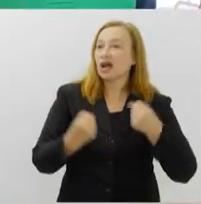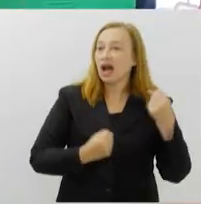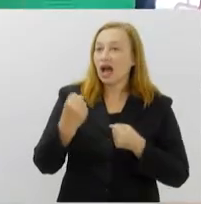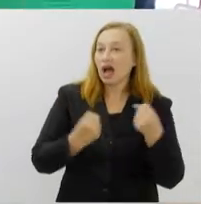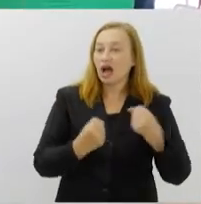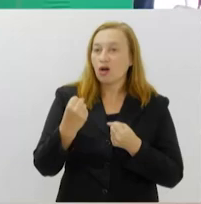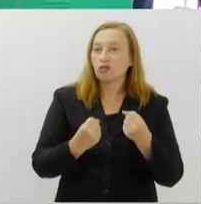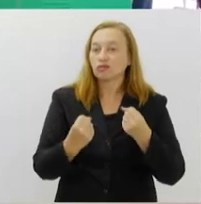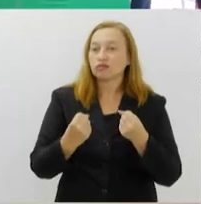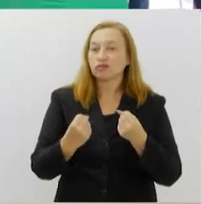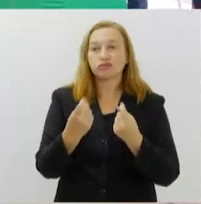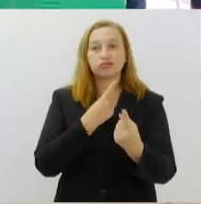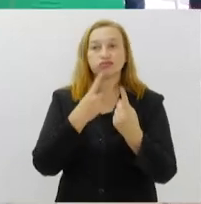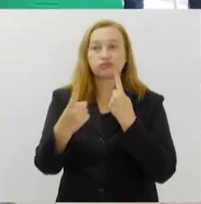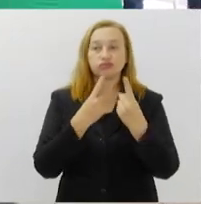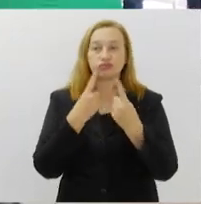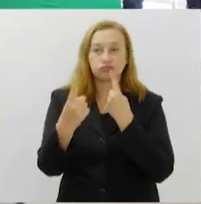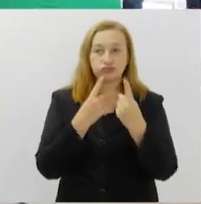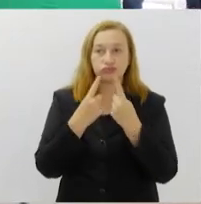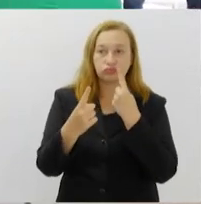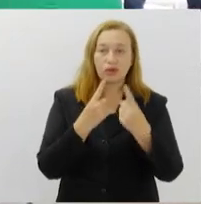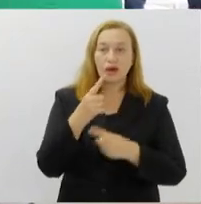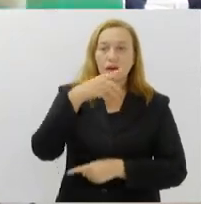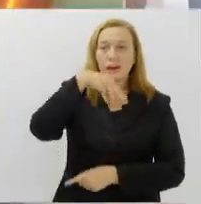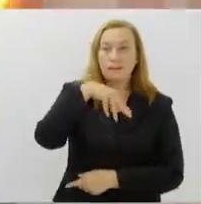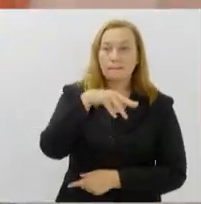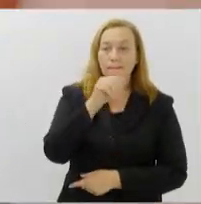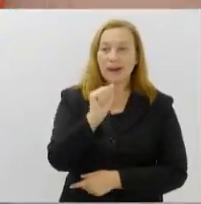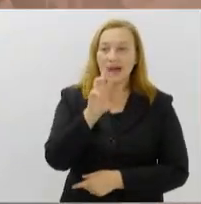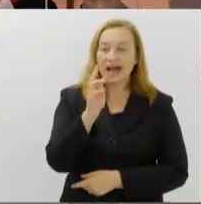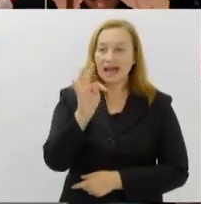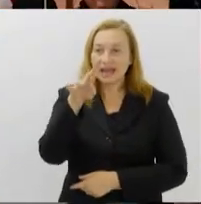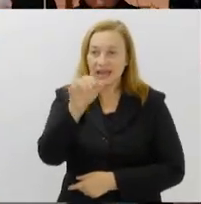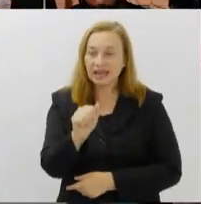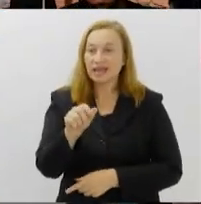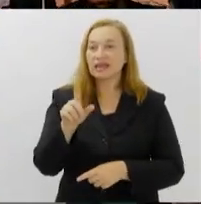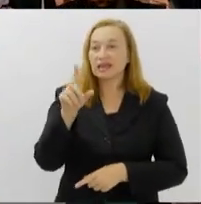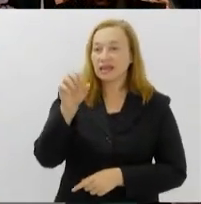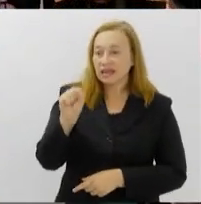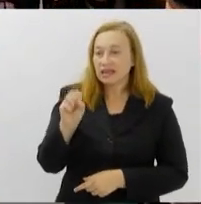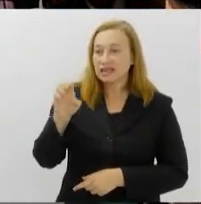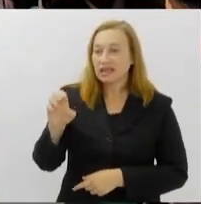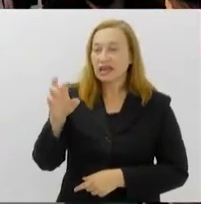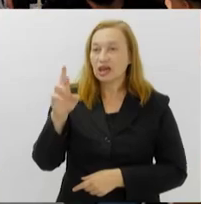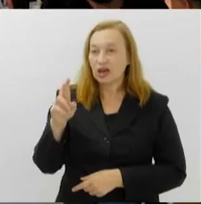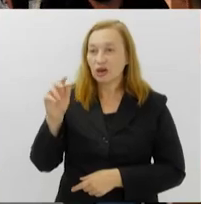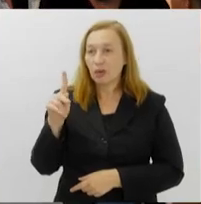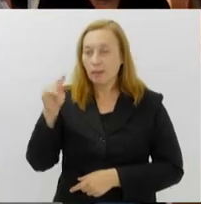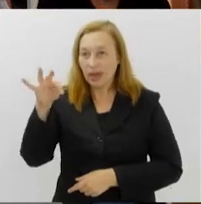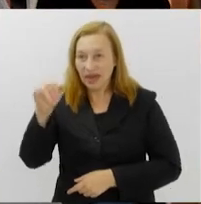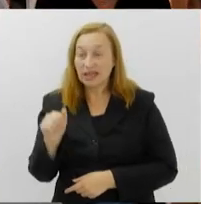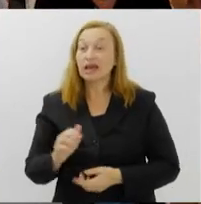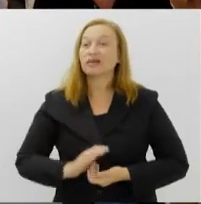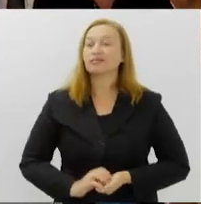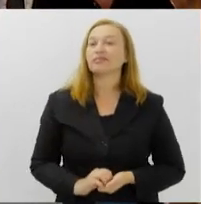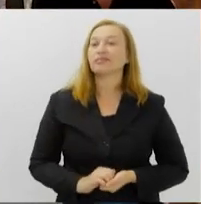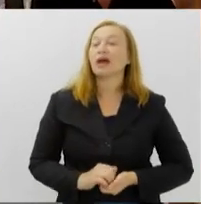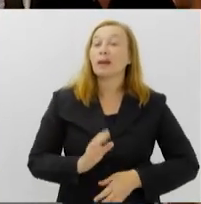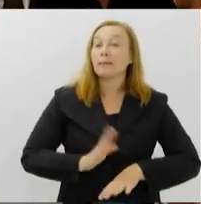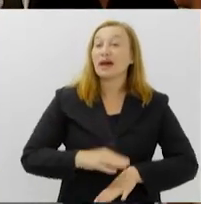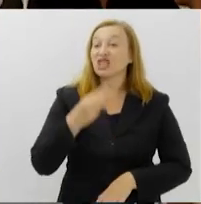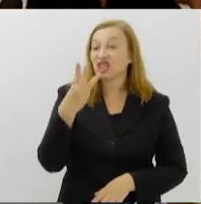entre o Trevo das Margaridas e Seropédico. Restam mais três dias para visitar a Arte Rio